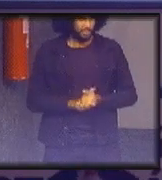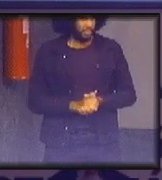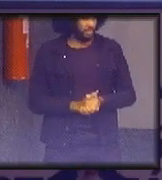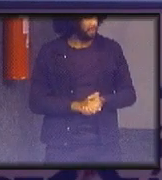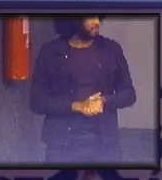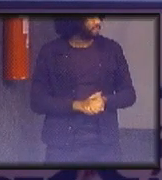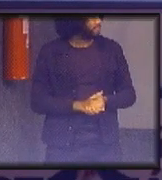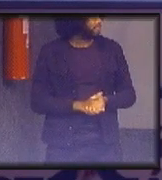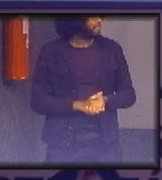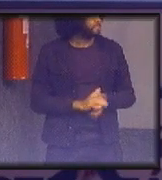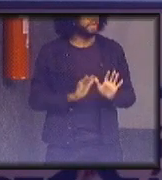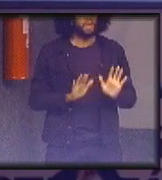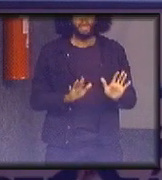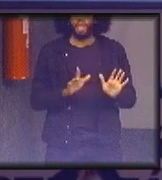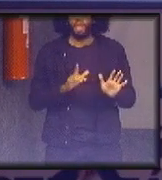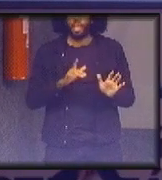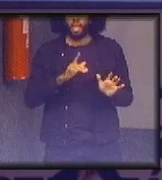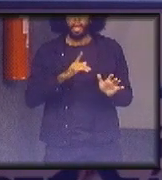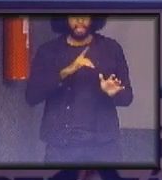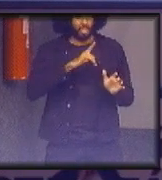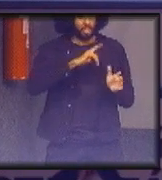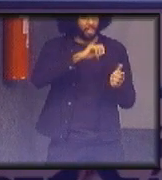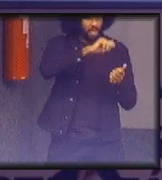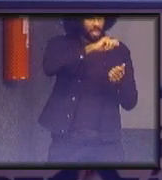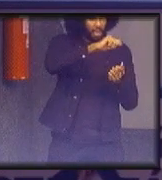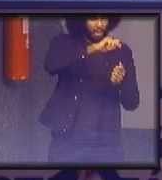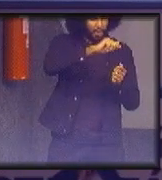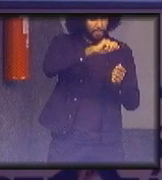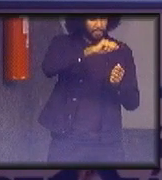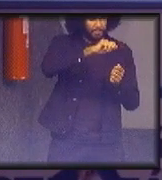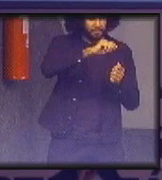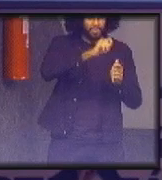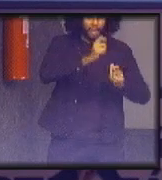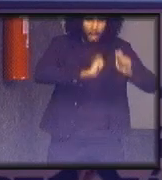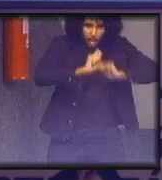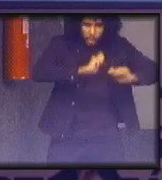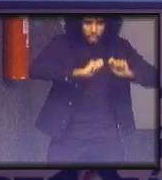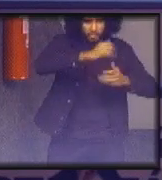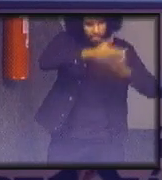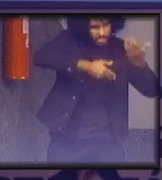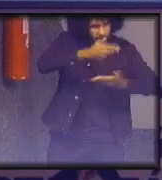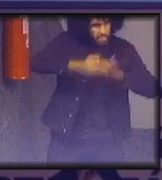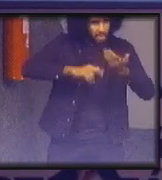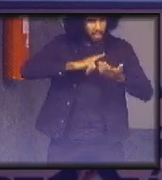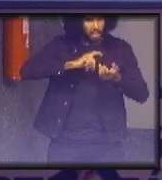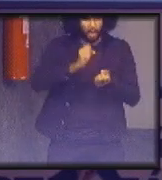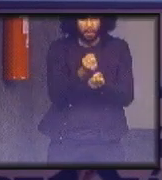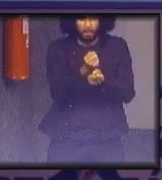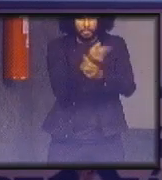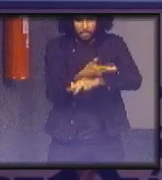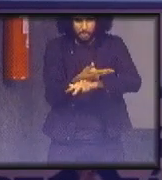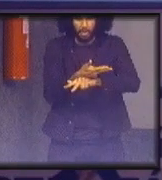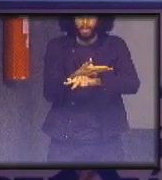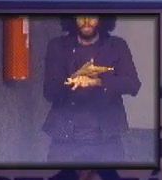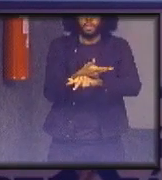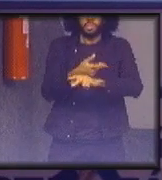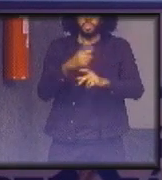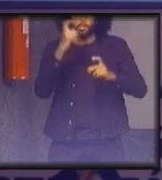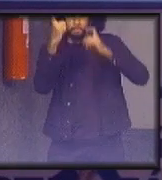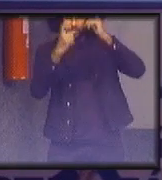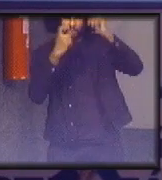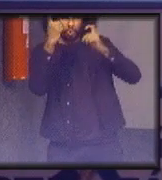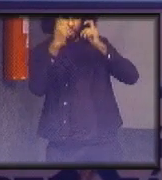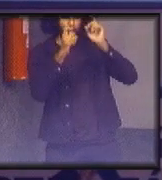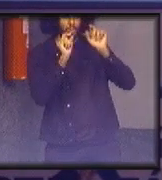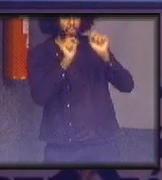a economia circular é o conjunto multidisciplinar que se preocupa